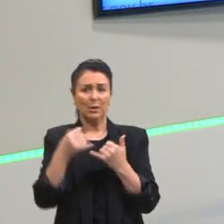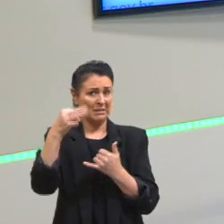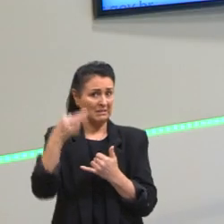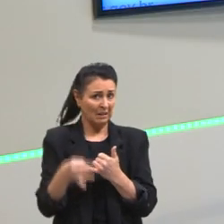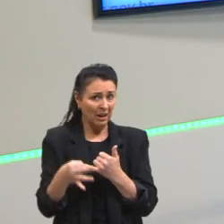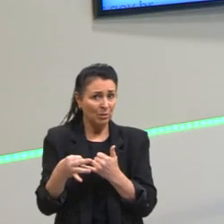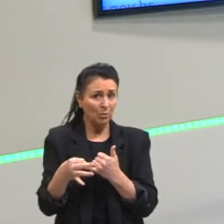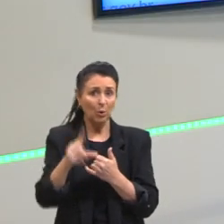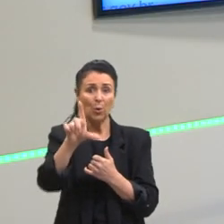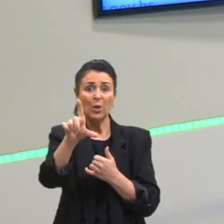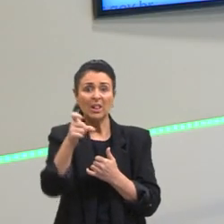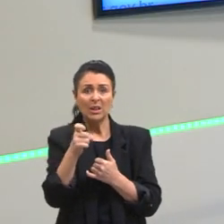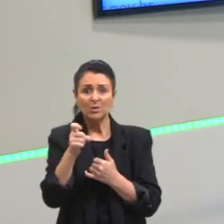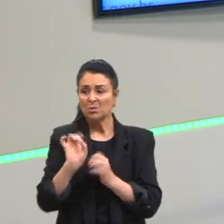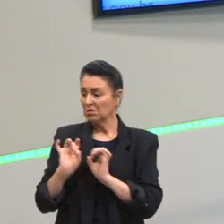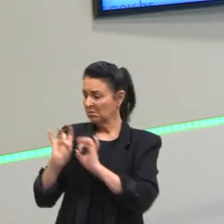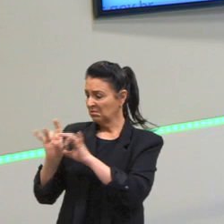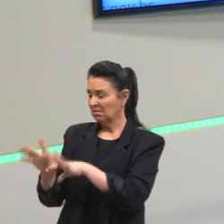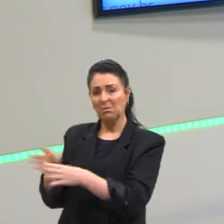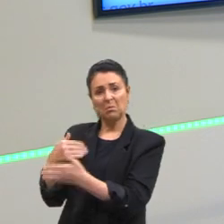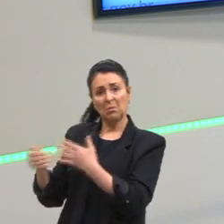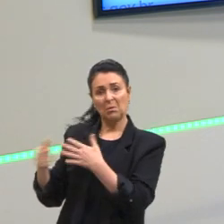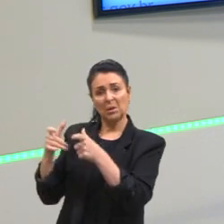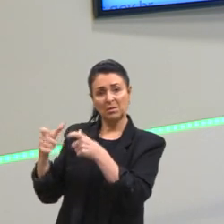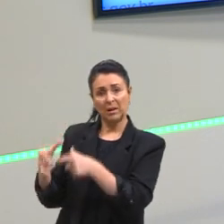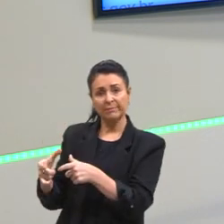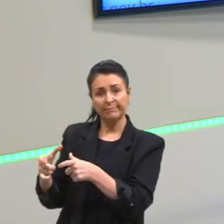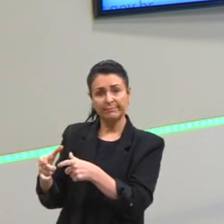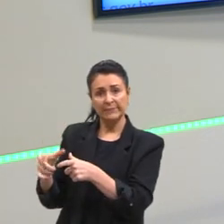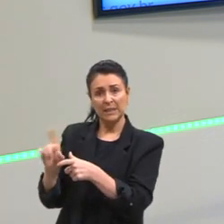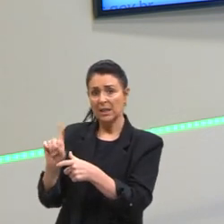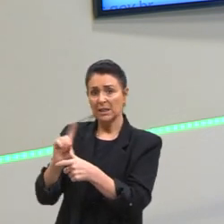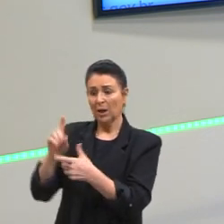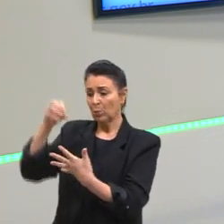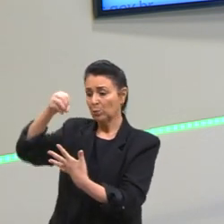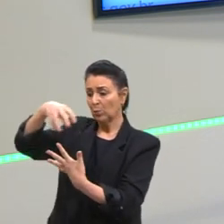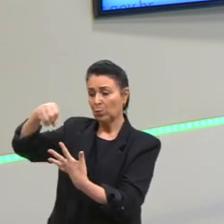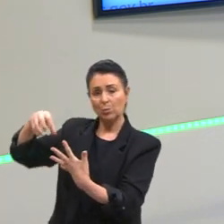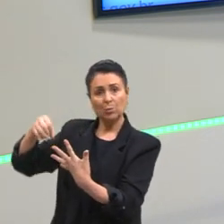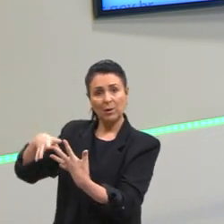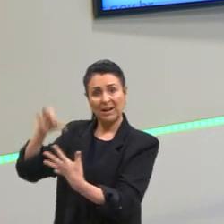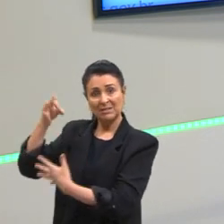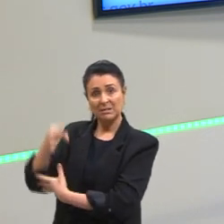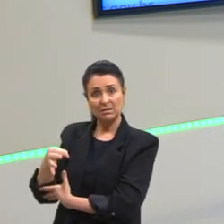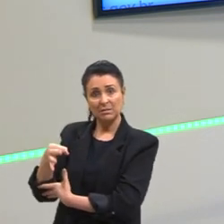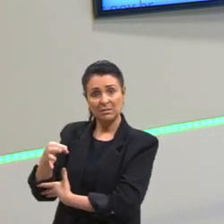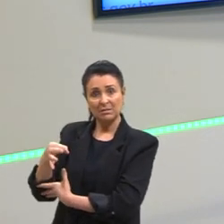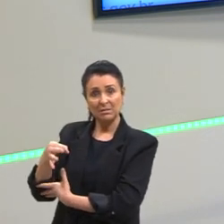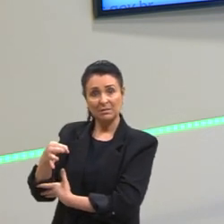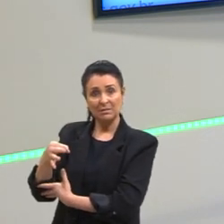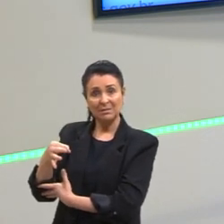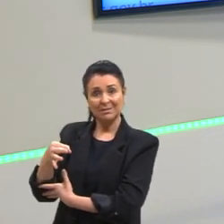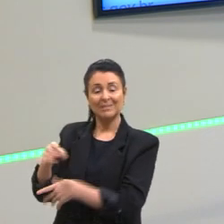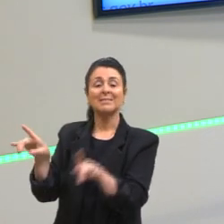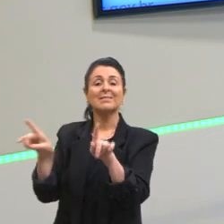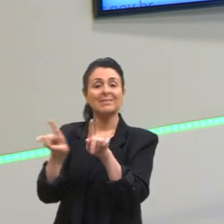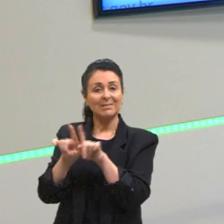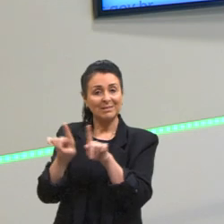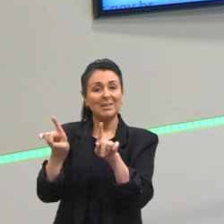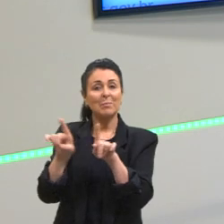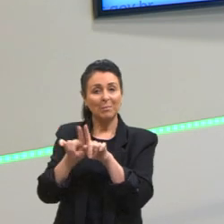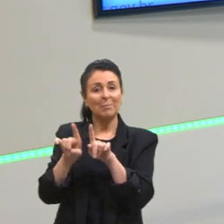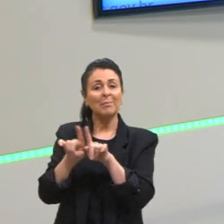em lugar que não é adequado, enfim, essas questões do dia a dia, elas também sofrem